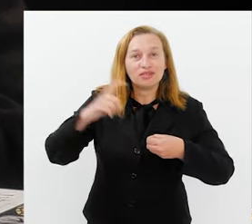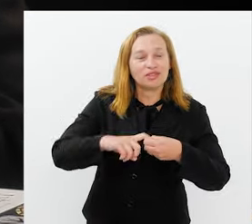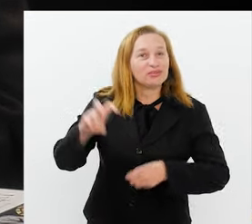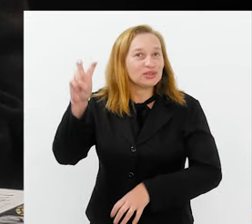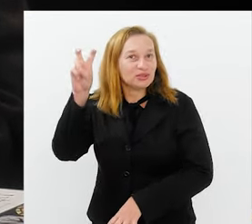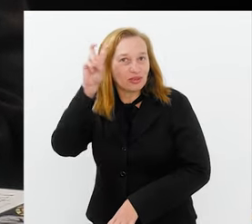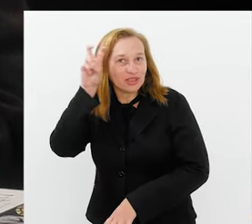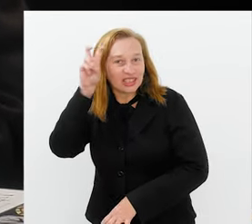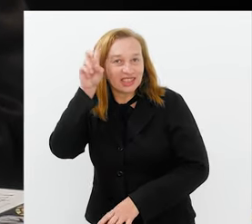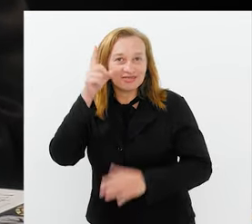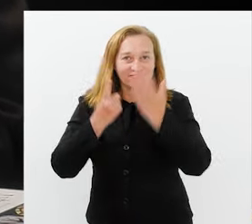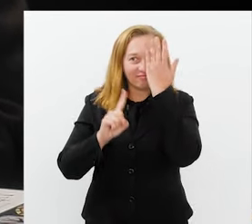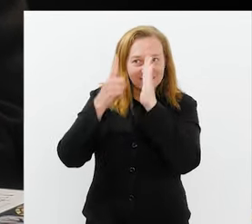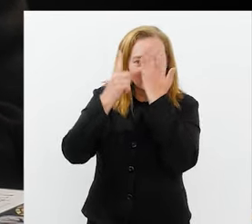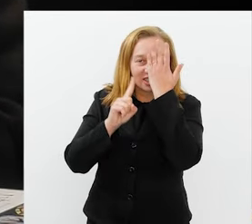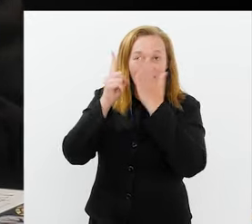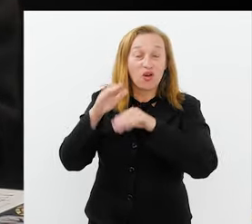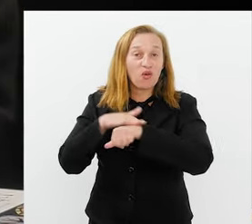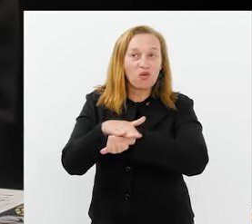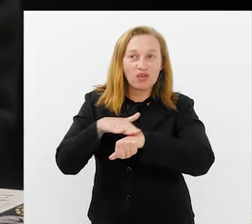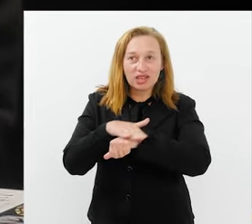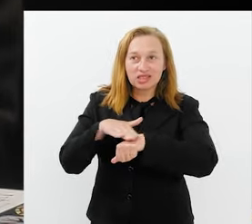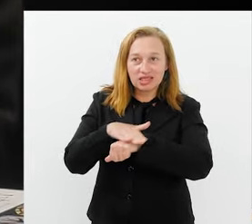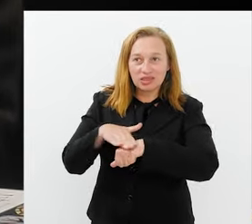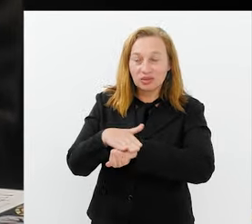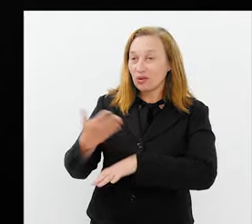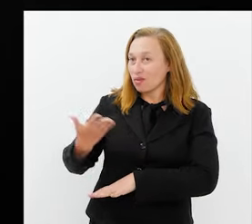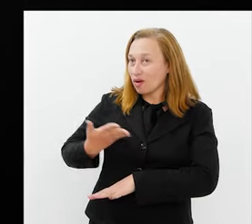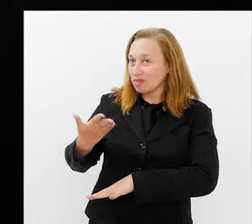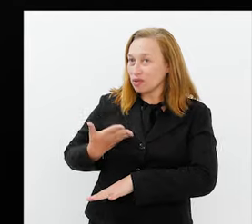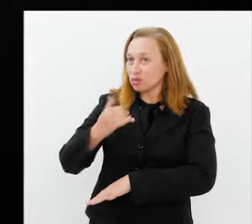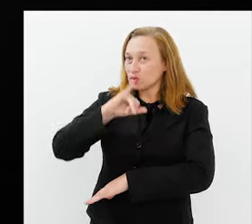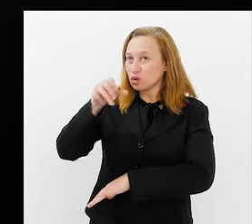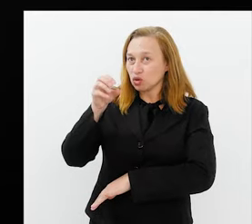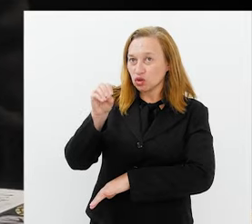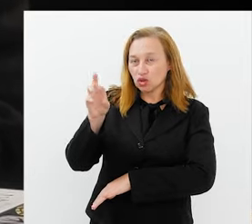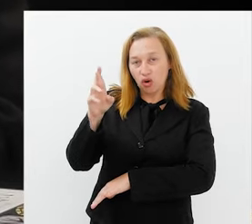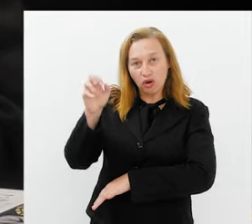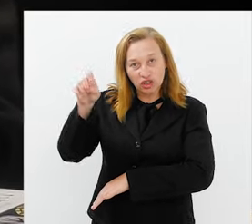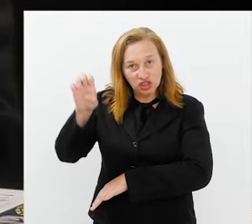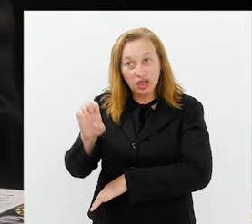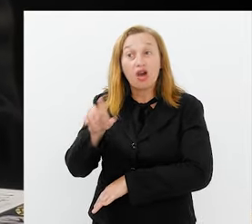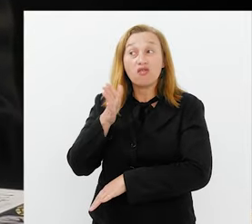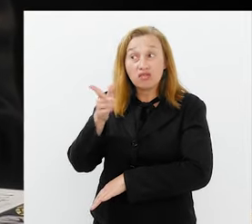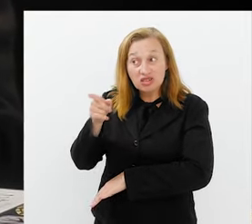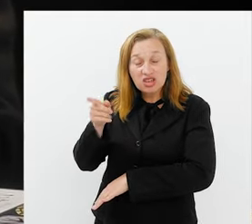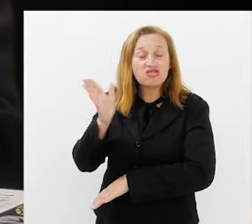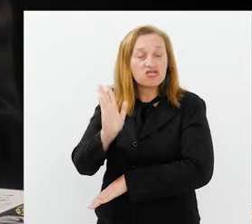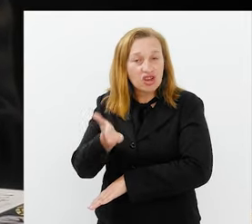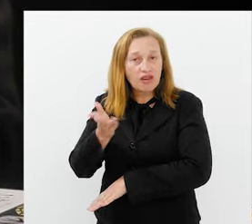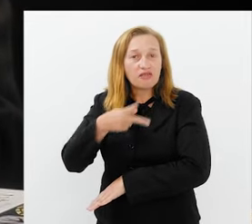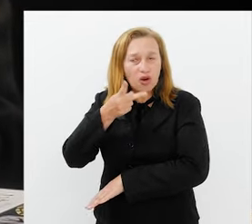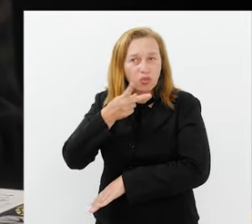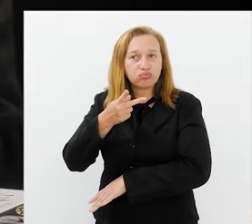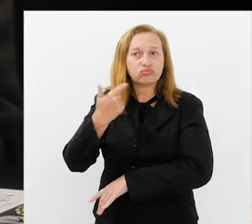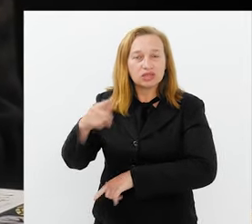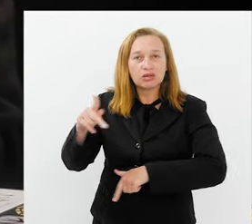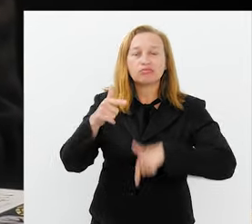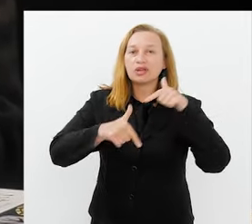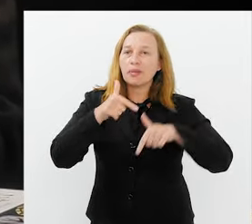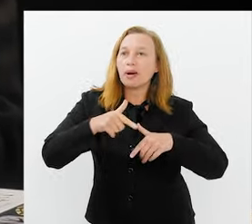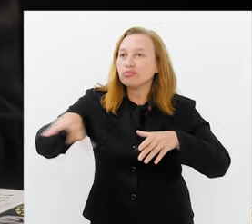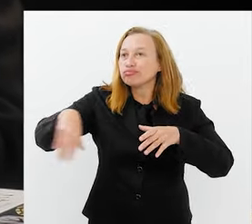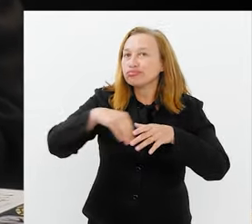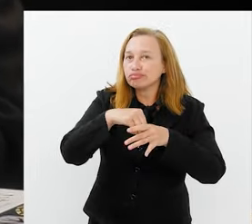Voltamos com o Quintas com Quintais e eu sigo conversando com o maquiador Jorge Abreu. Jorge, você falou já do seu trabalho dentro do Carnaval,